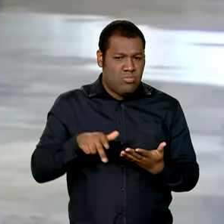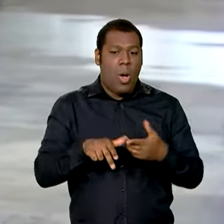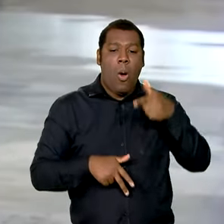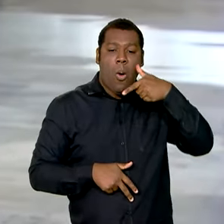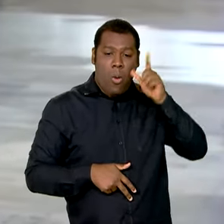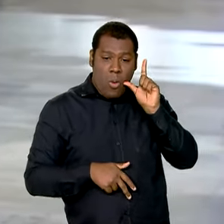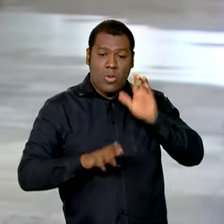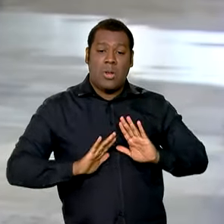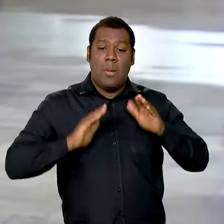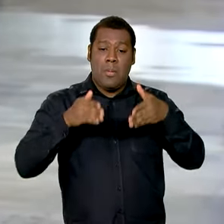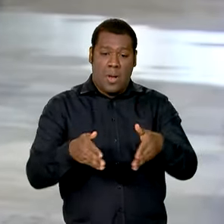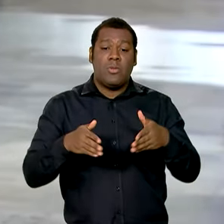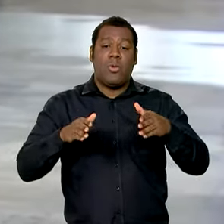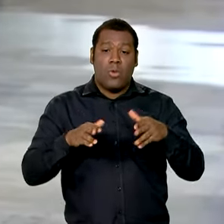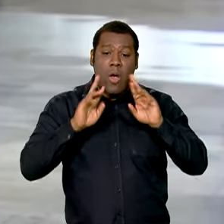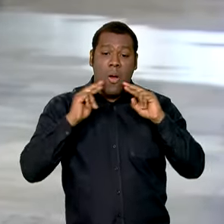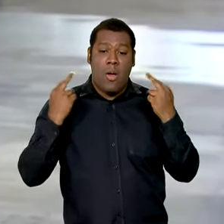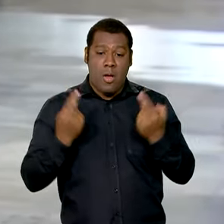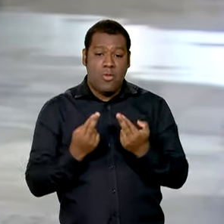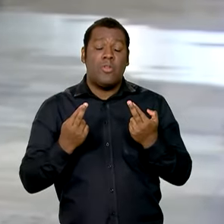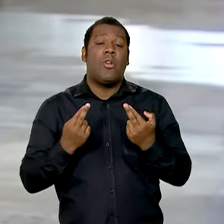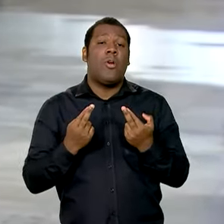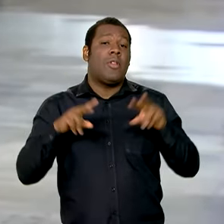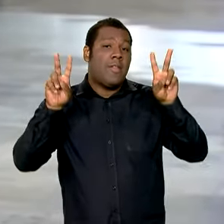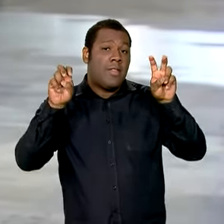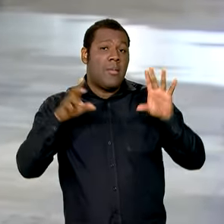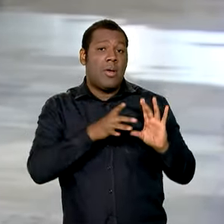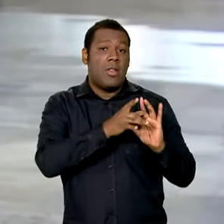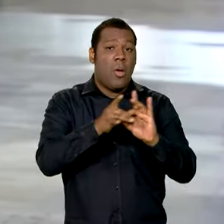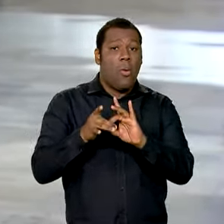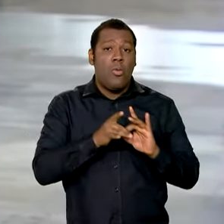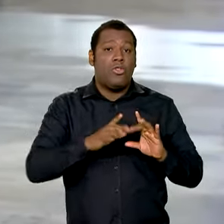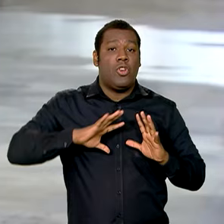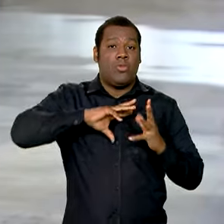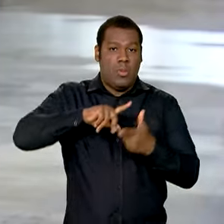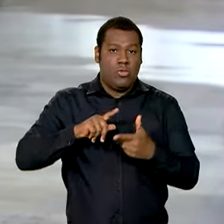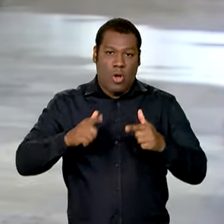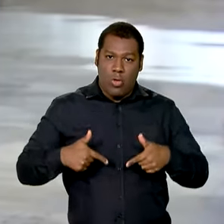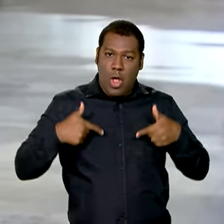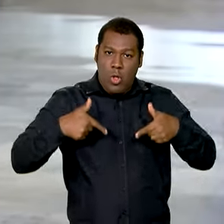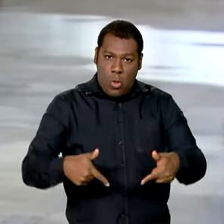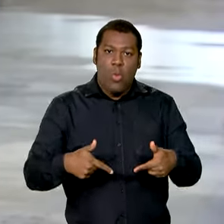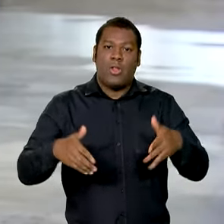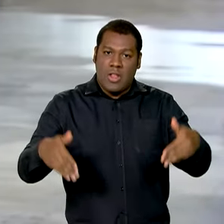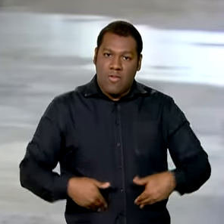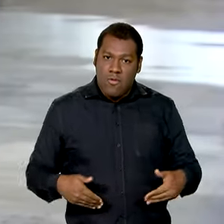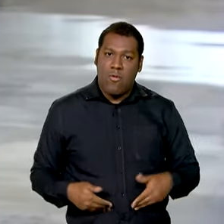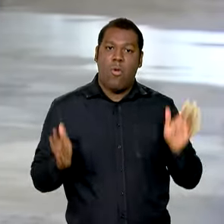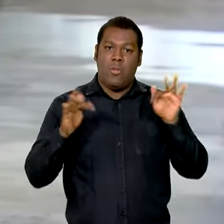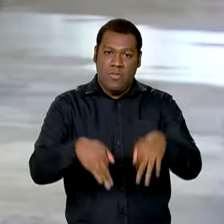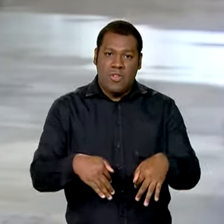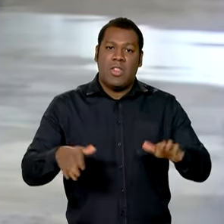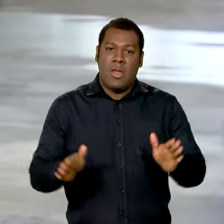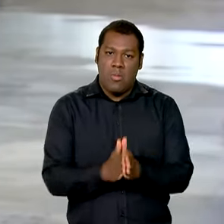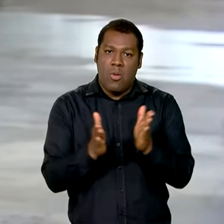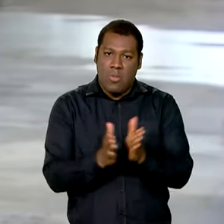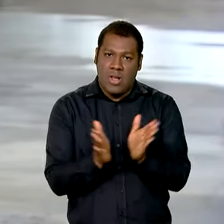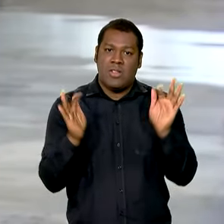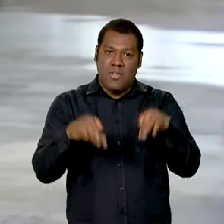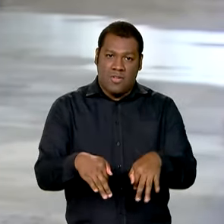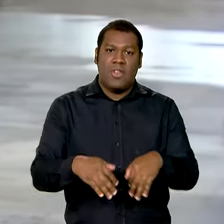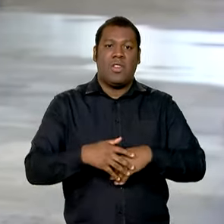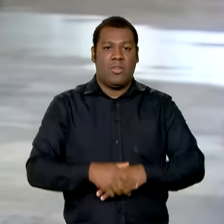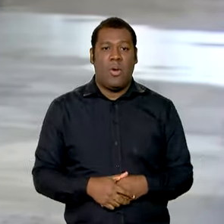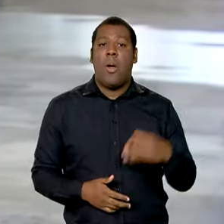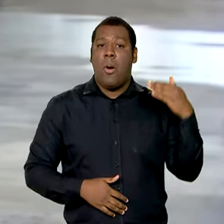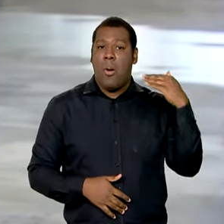ele participou de um encontro, um evento da Aliança Global contra a Fome e a Pobreza, na sede do Banco Mundial em Washington. Lá,